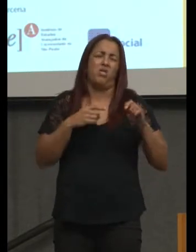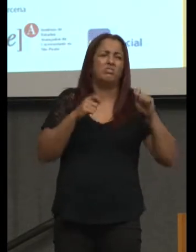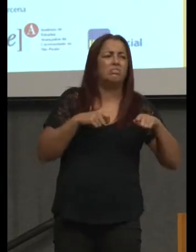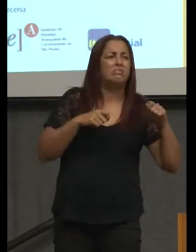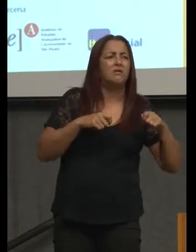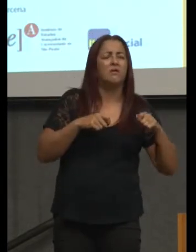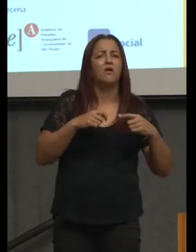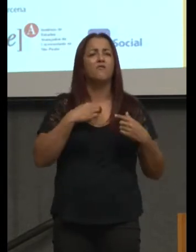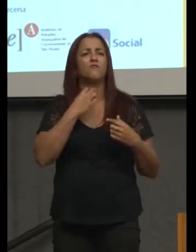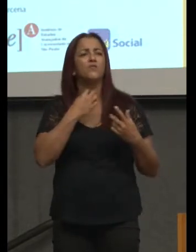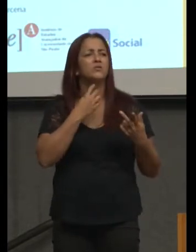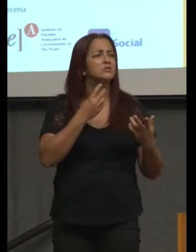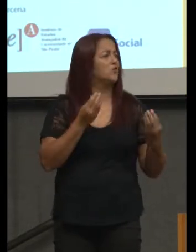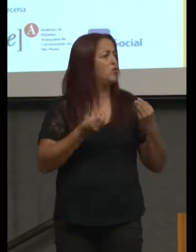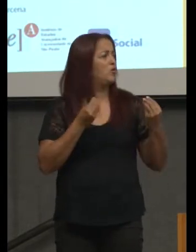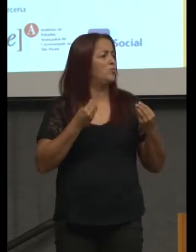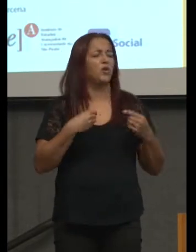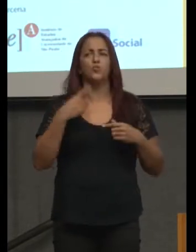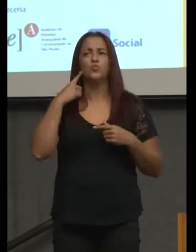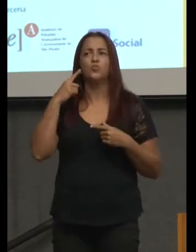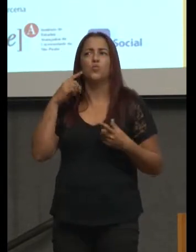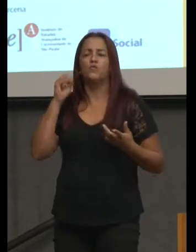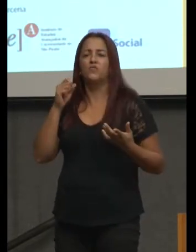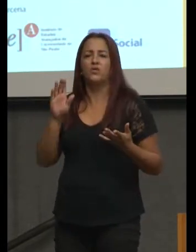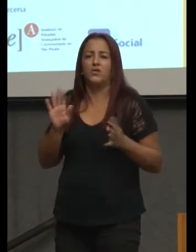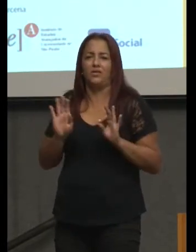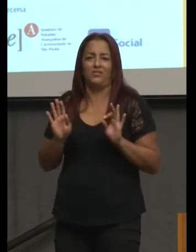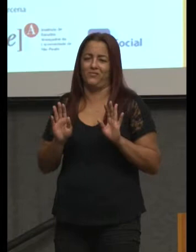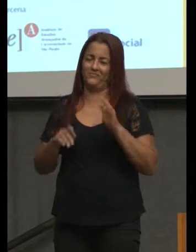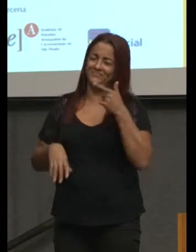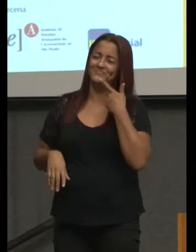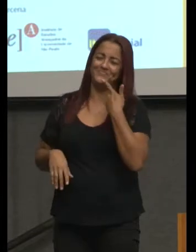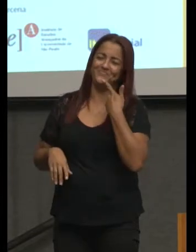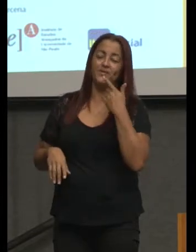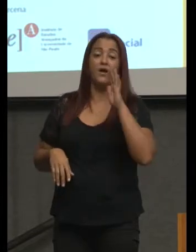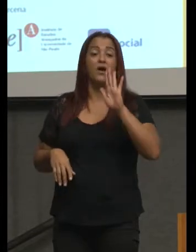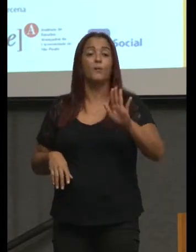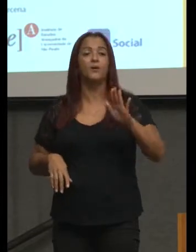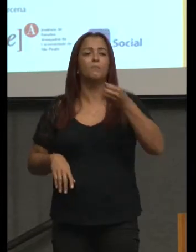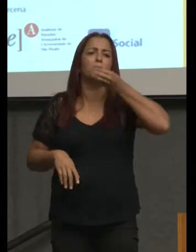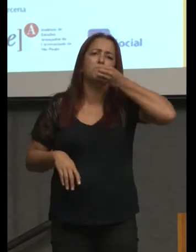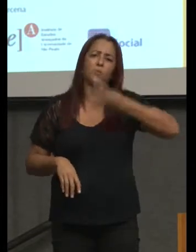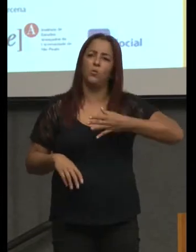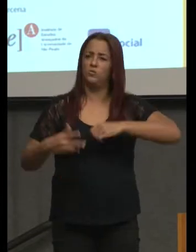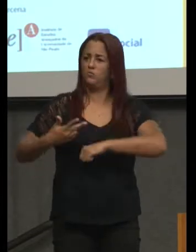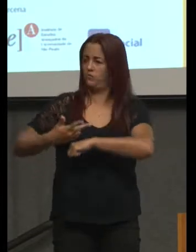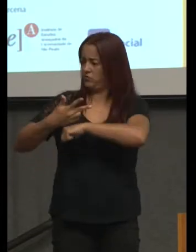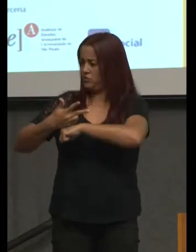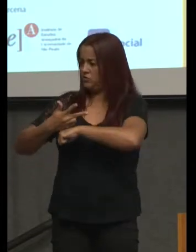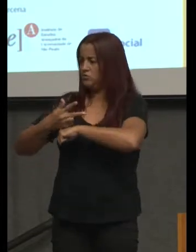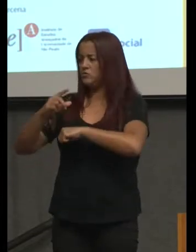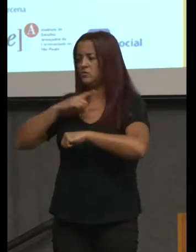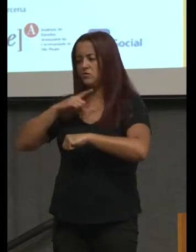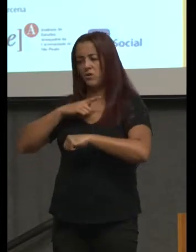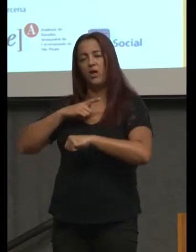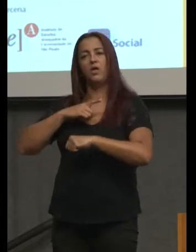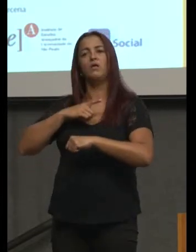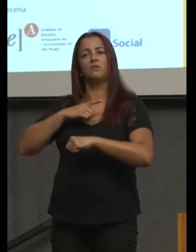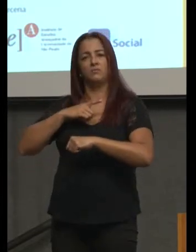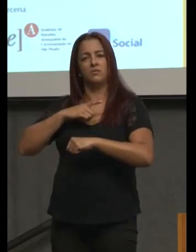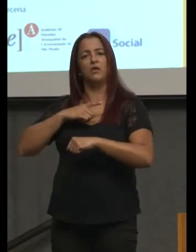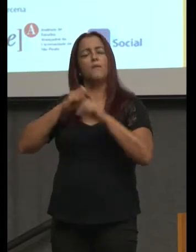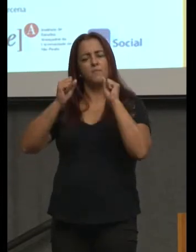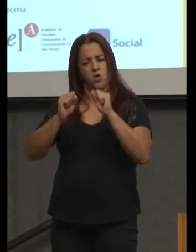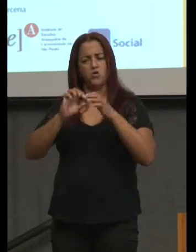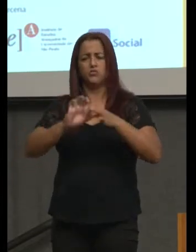eu terei bom dar uma aumentada que nem eu consegui ouvir. Mas, enfim, muito bons vídeos. Podem ser disponibilizados logo. Essa